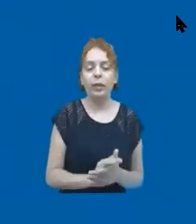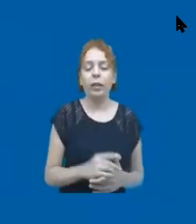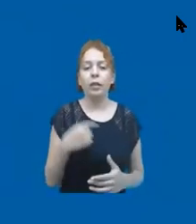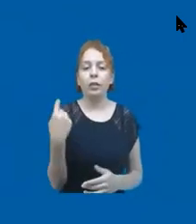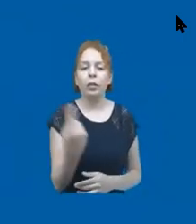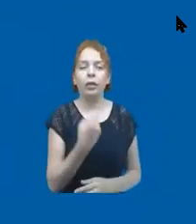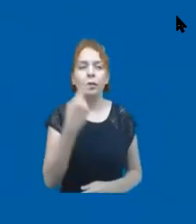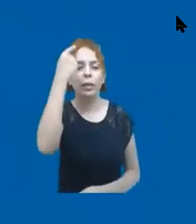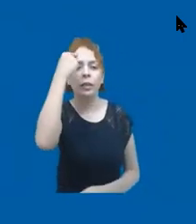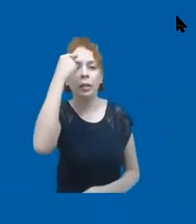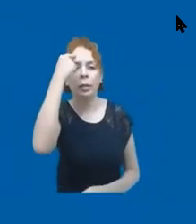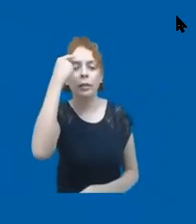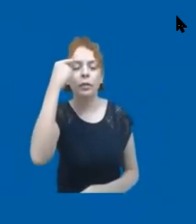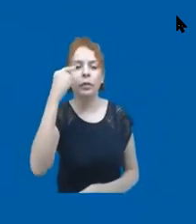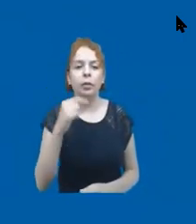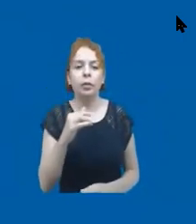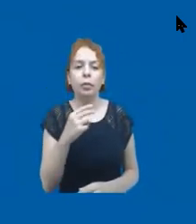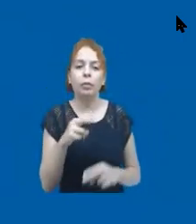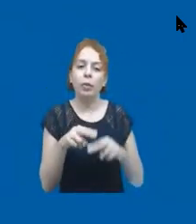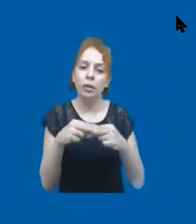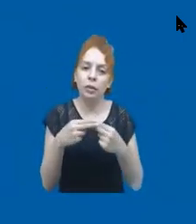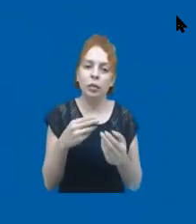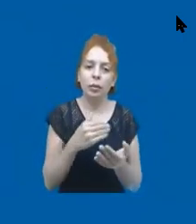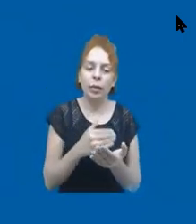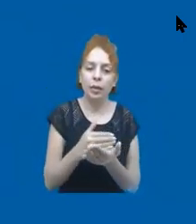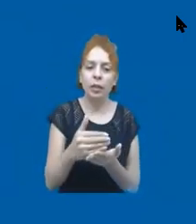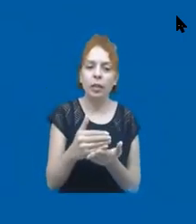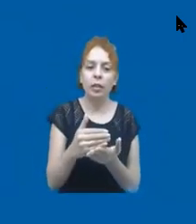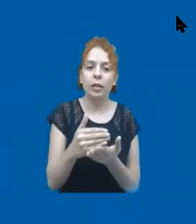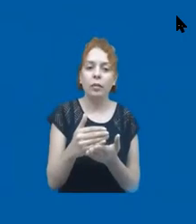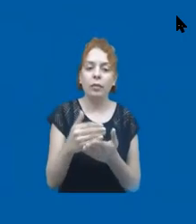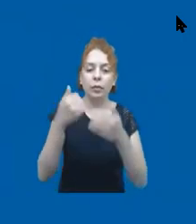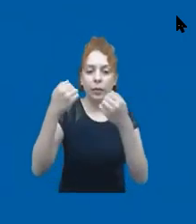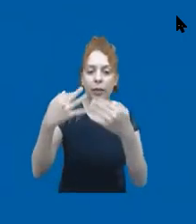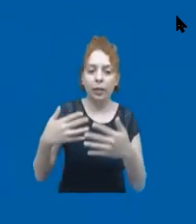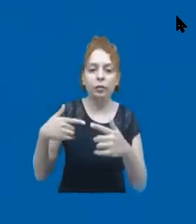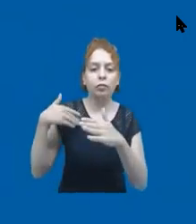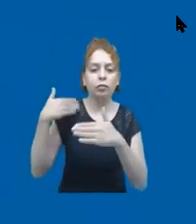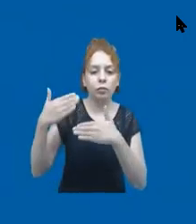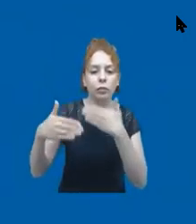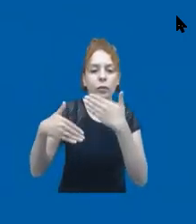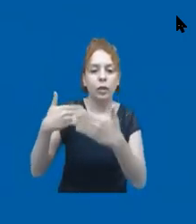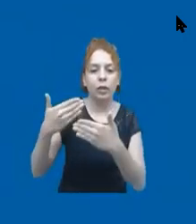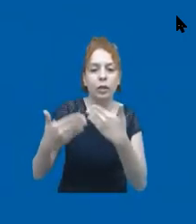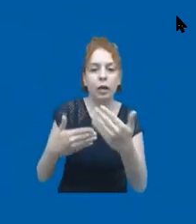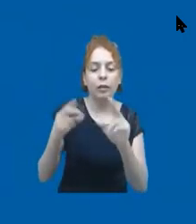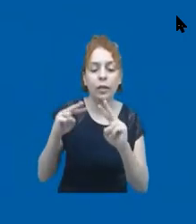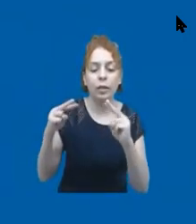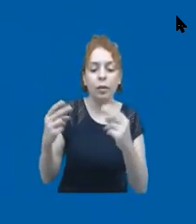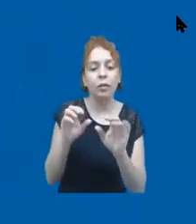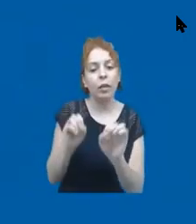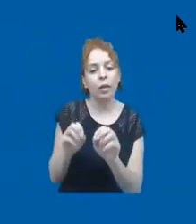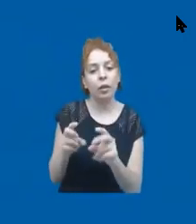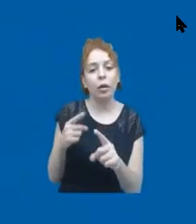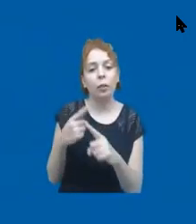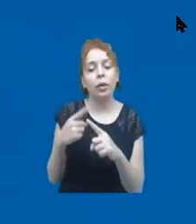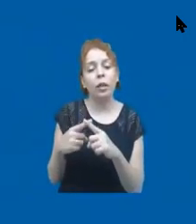gente pensa isso, né, por isso que eu acabei começando a falar dessa trajetória da visão educacional, porque a gente